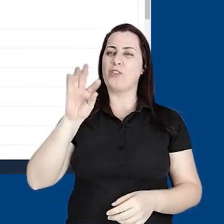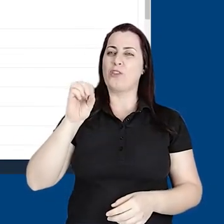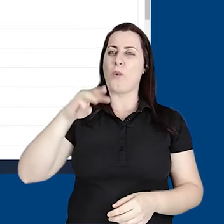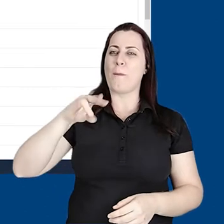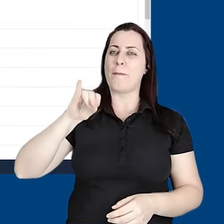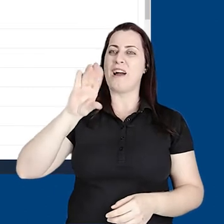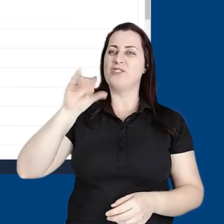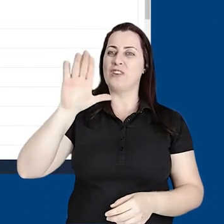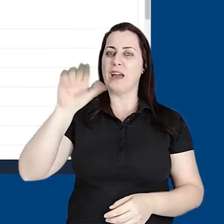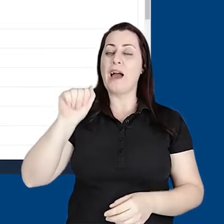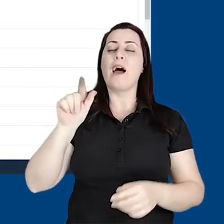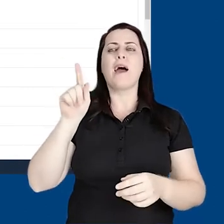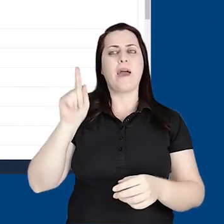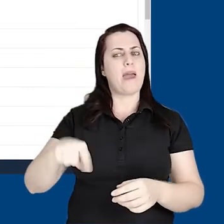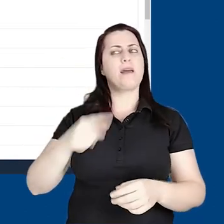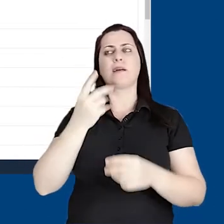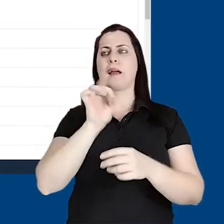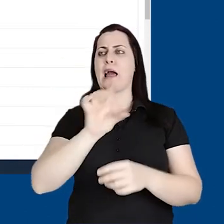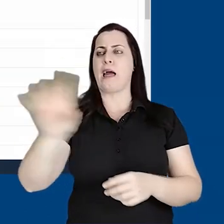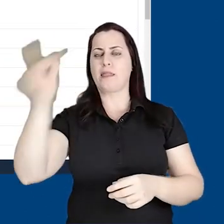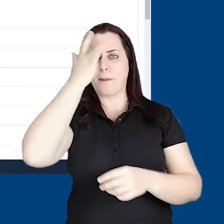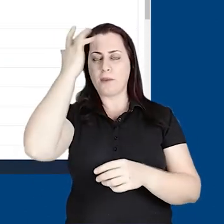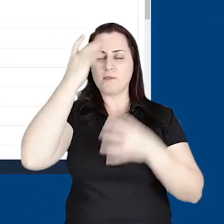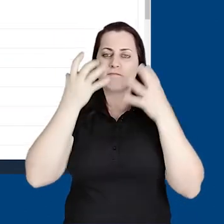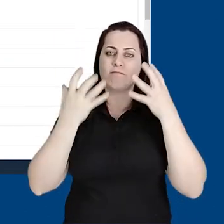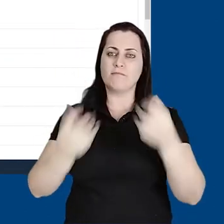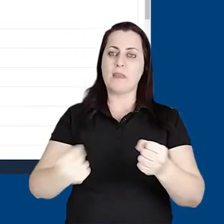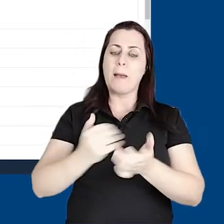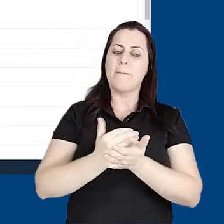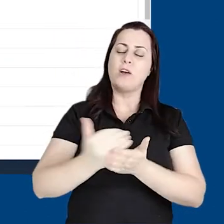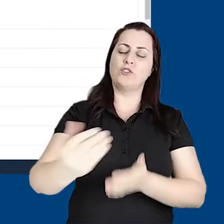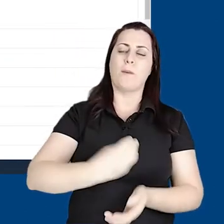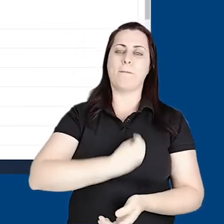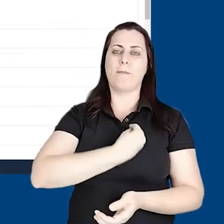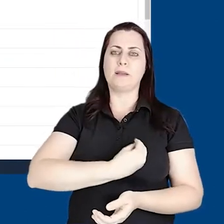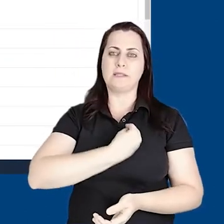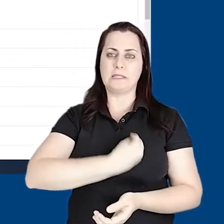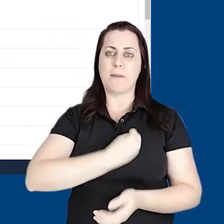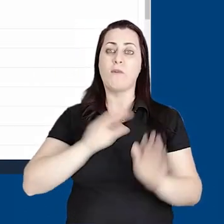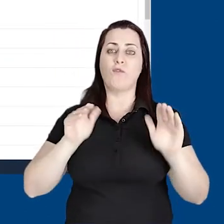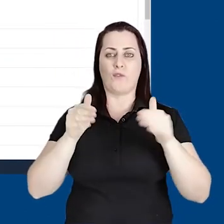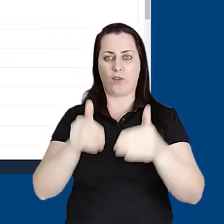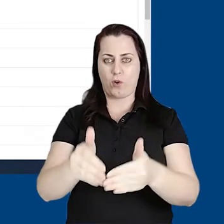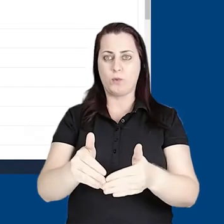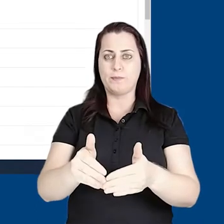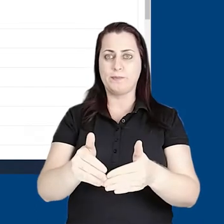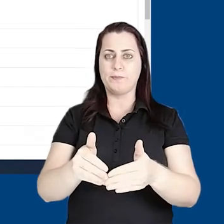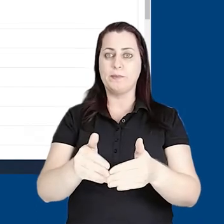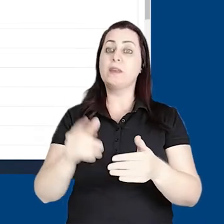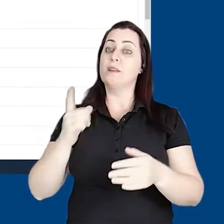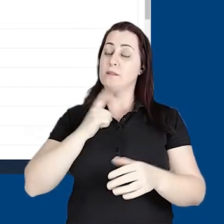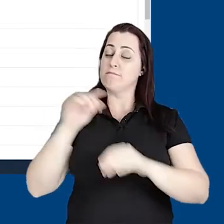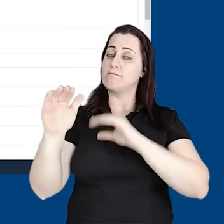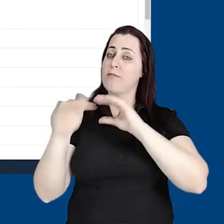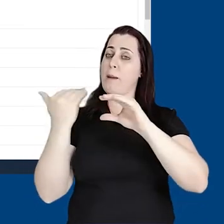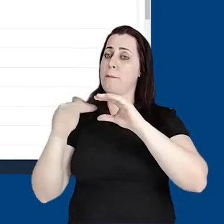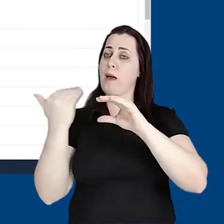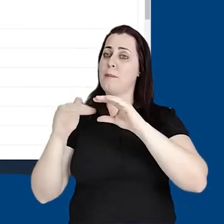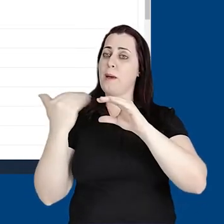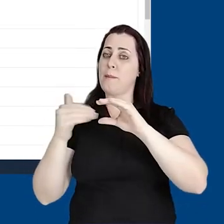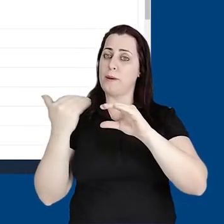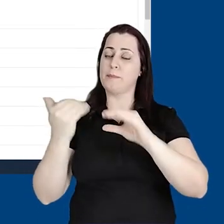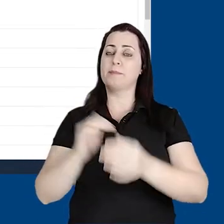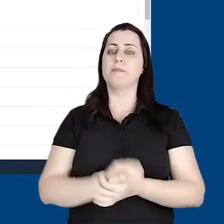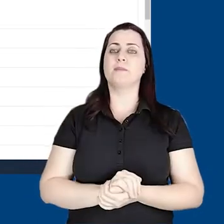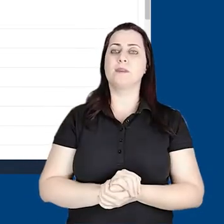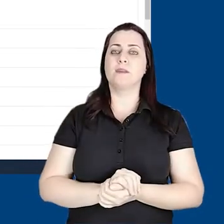sejam assinantes a partir do momento em que eles participam de um determinado fórum. Então eles vão receber notificações